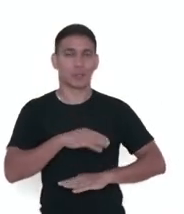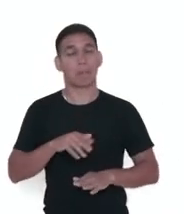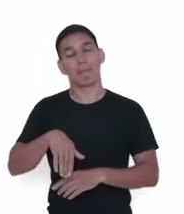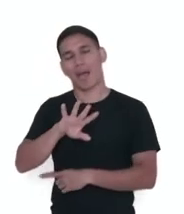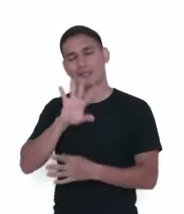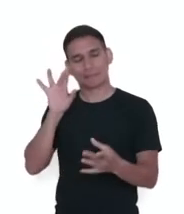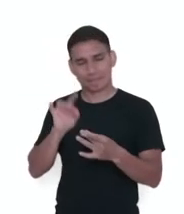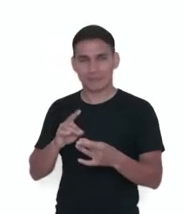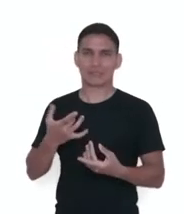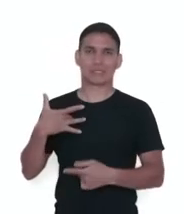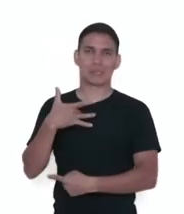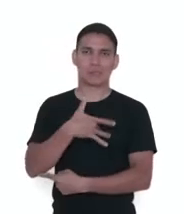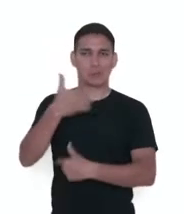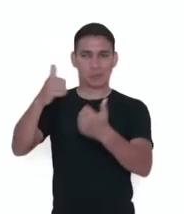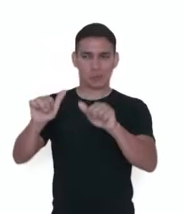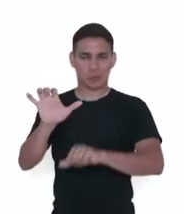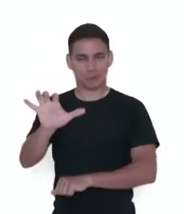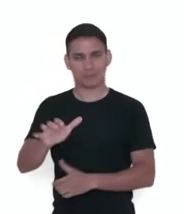paciente.